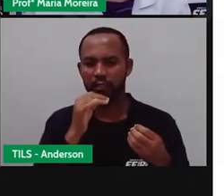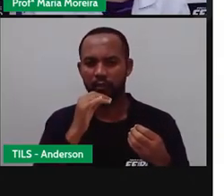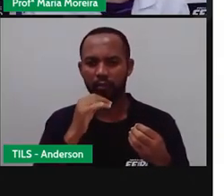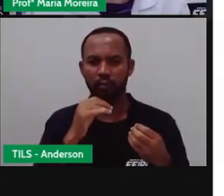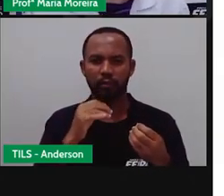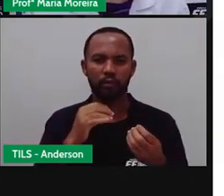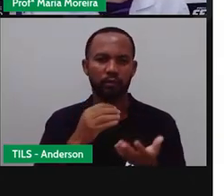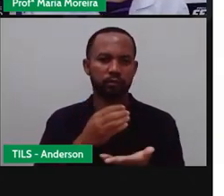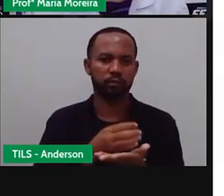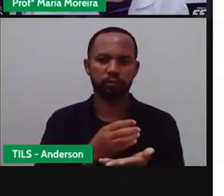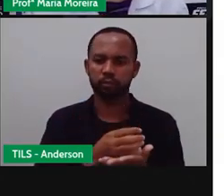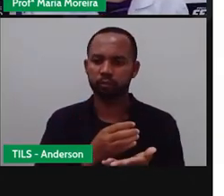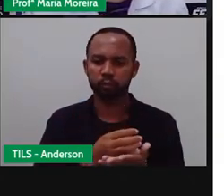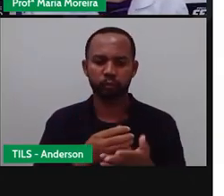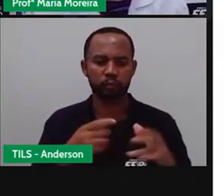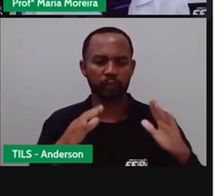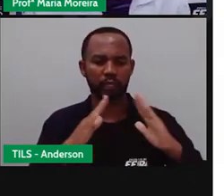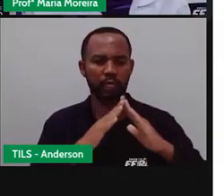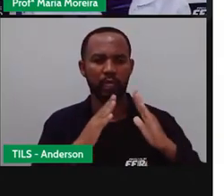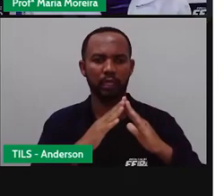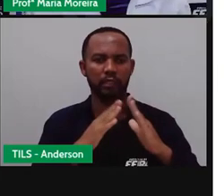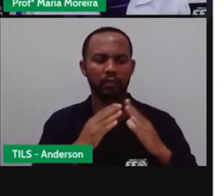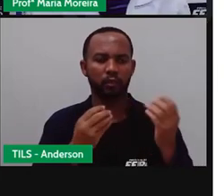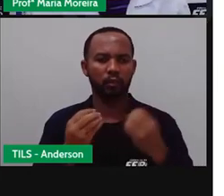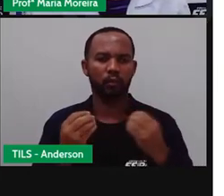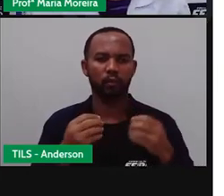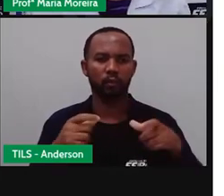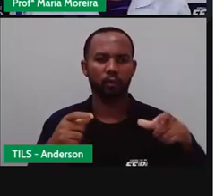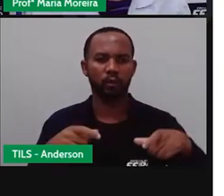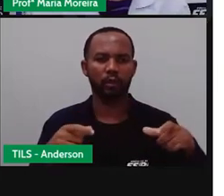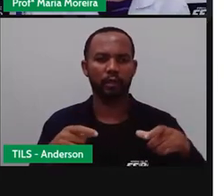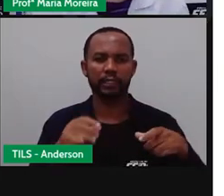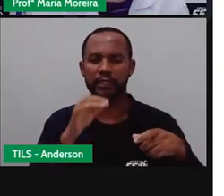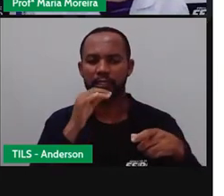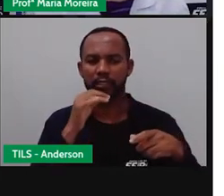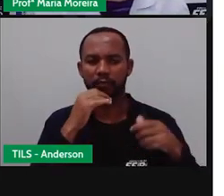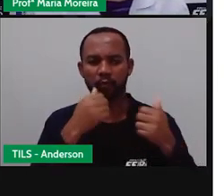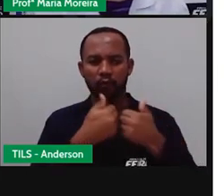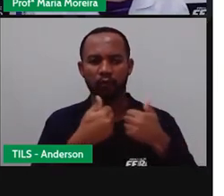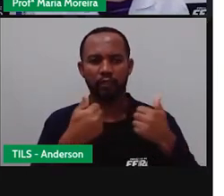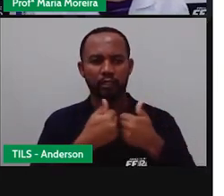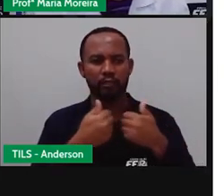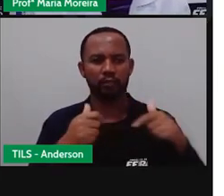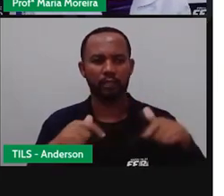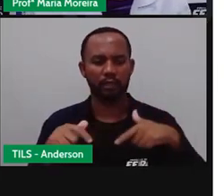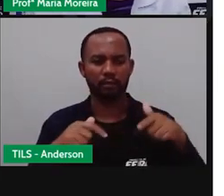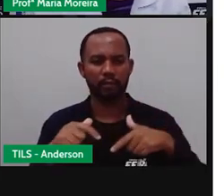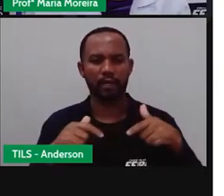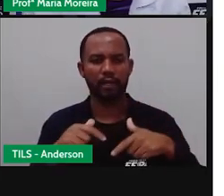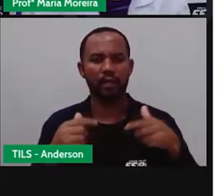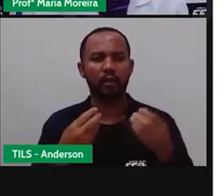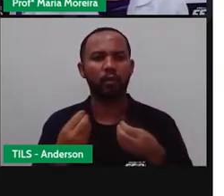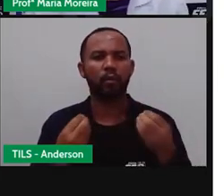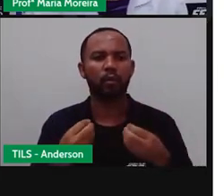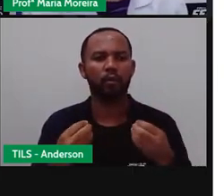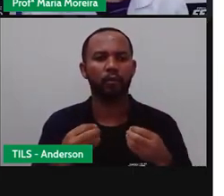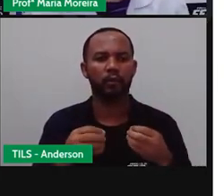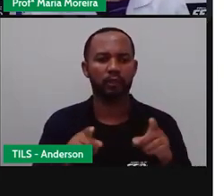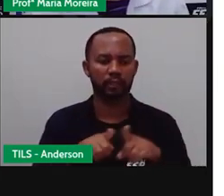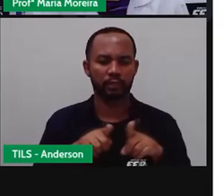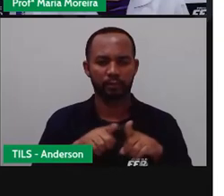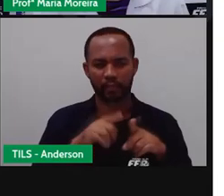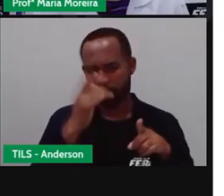latas Das garrafas pets Na sua rua Se o seu vizinho Trabalha com isso Então o ideal É que a gente também